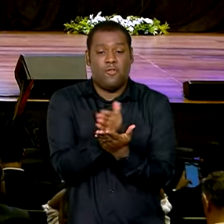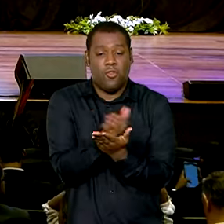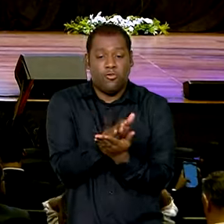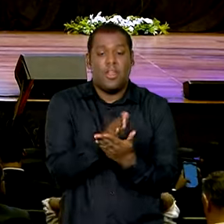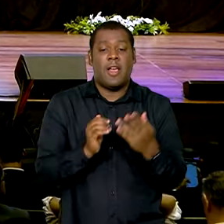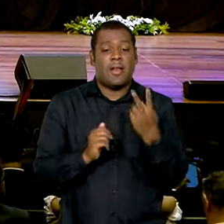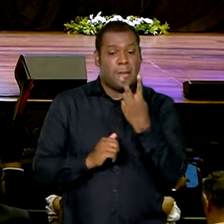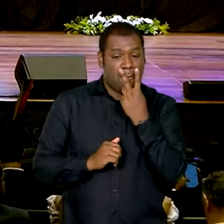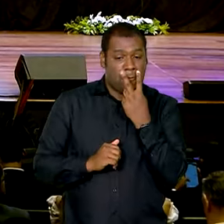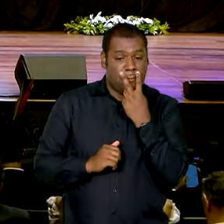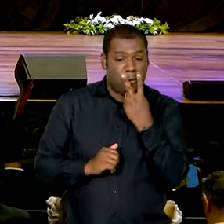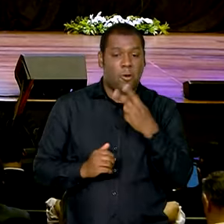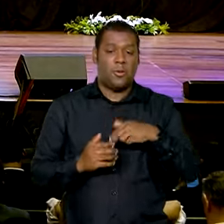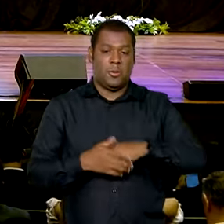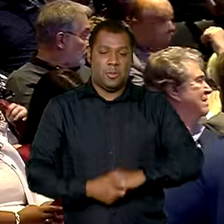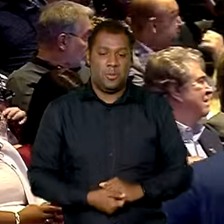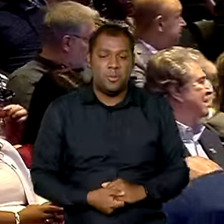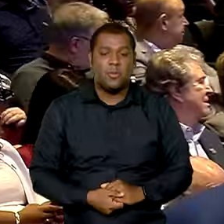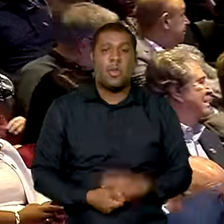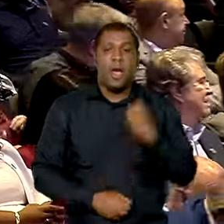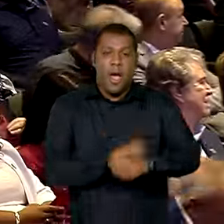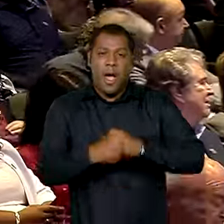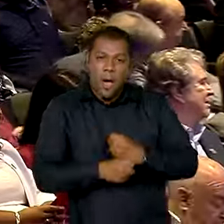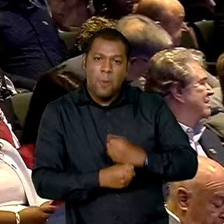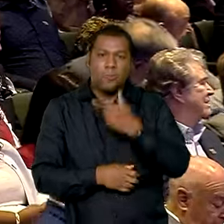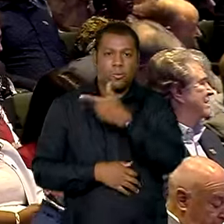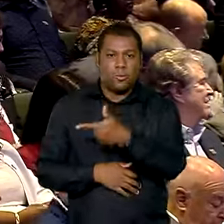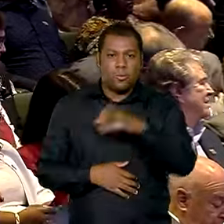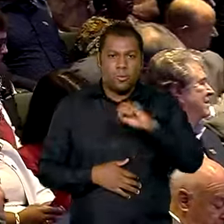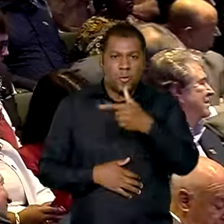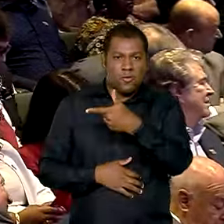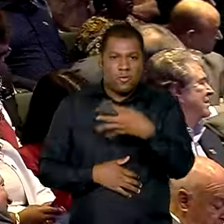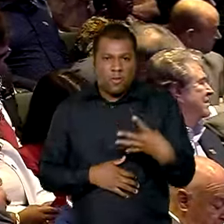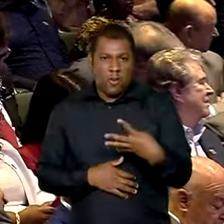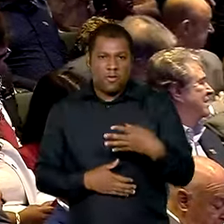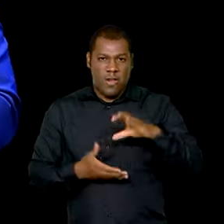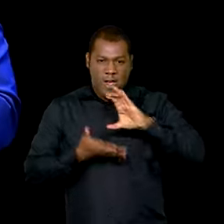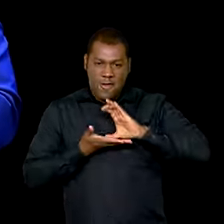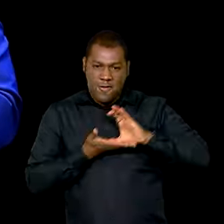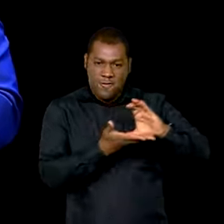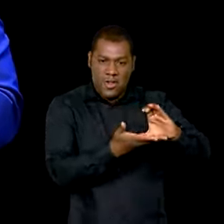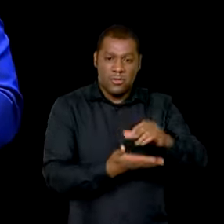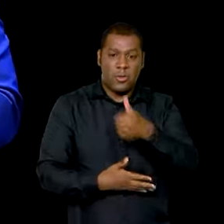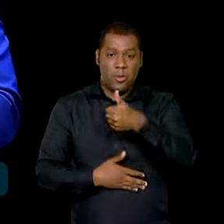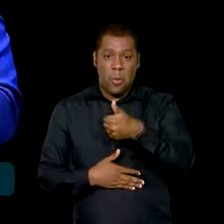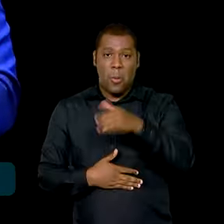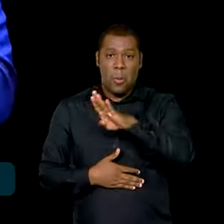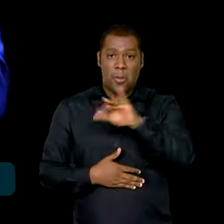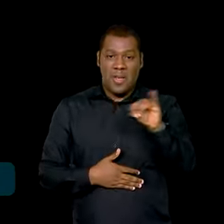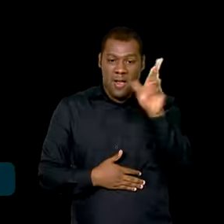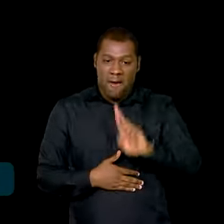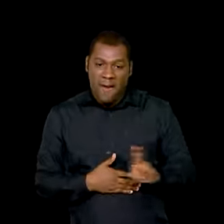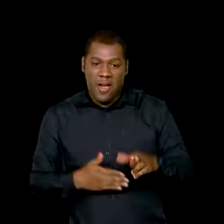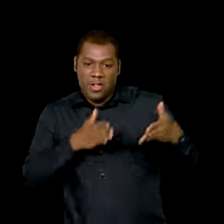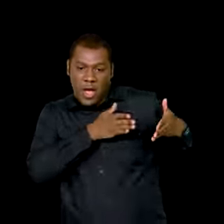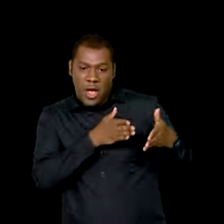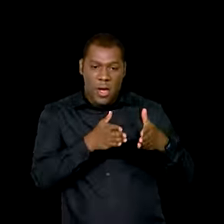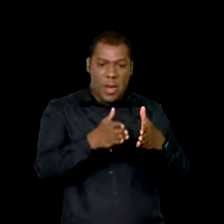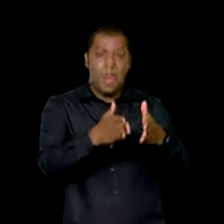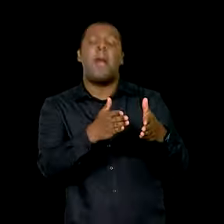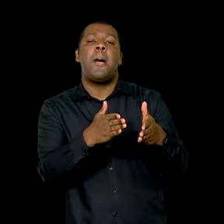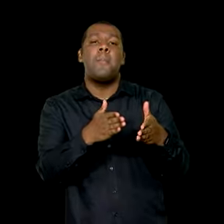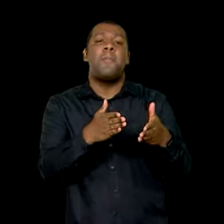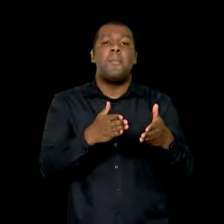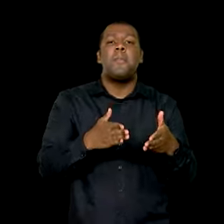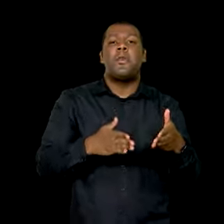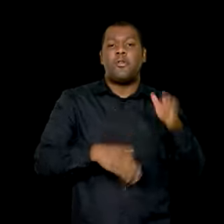E esse ano, em 24, vamos investir um bilhão de reais na Malha Rodoviária Federal do Estado de